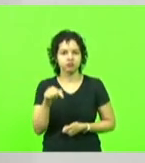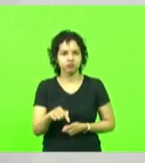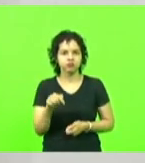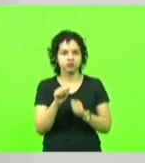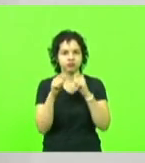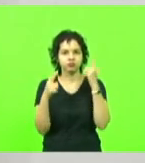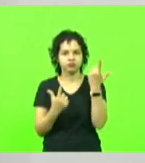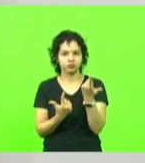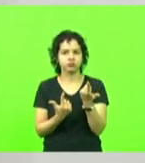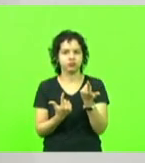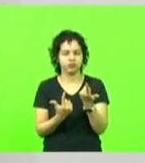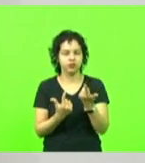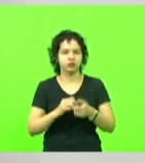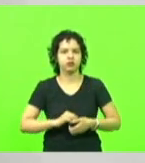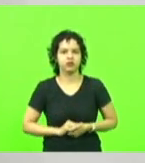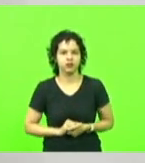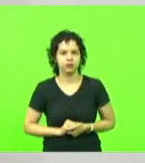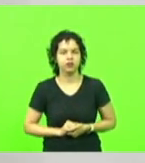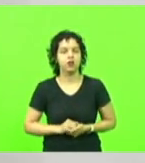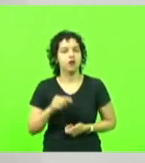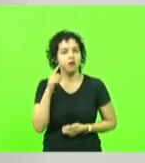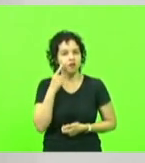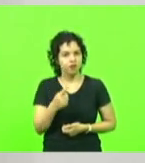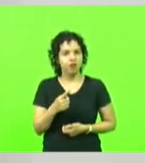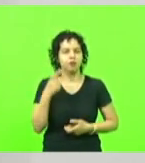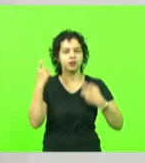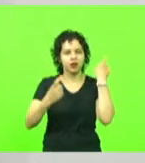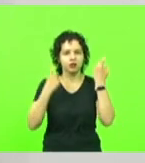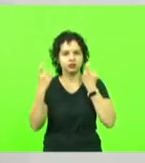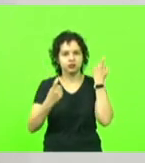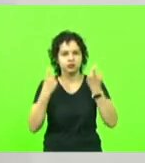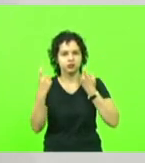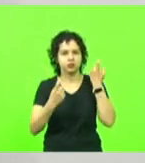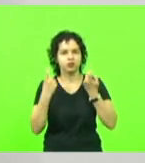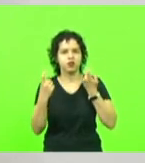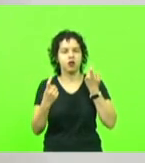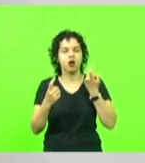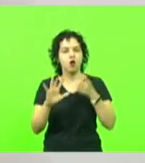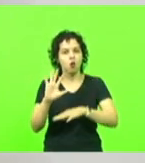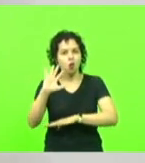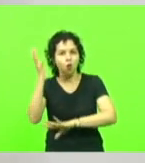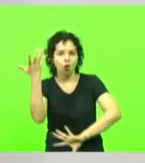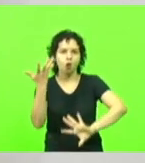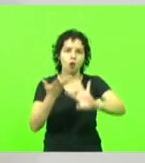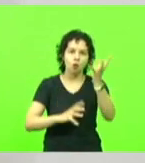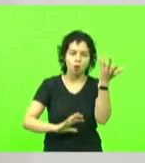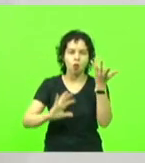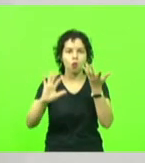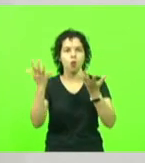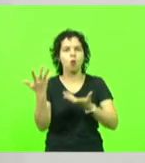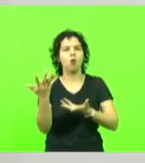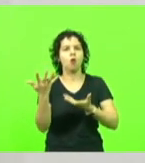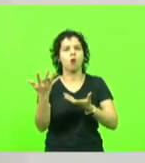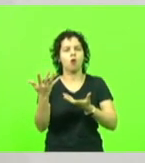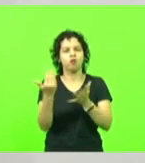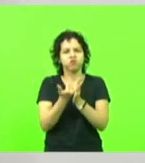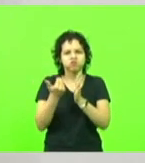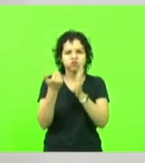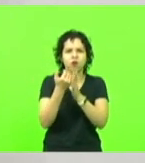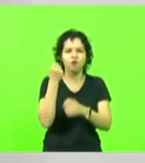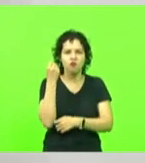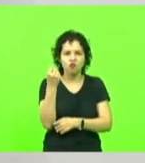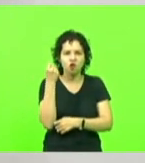Lá como aqui, estamos muito preocupados com a ocorrência de fenômenos climáticos cada vez mais intensos e danosos às cidades,